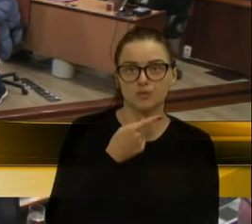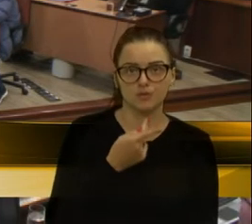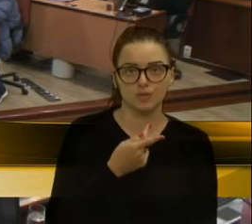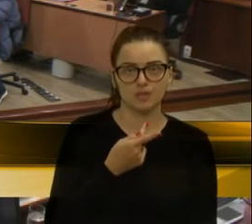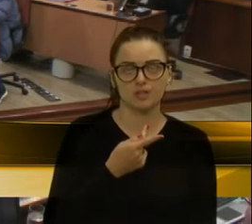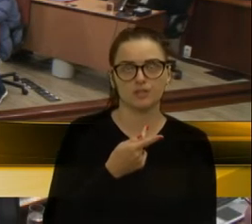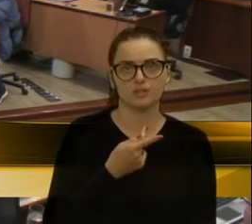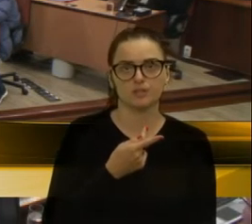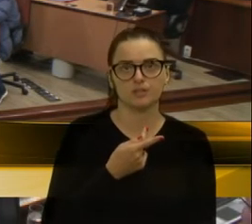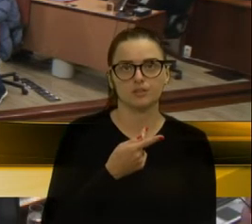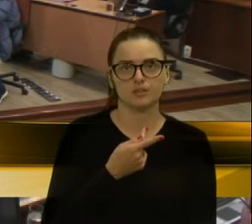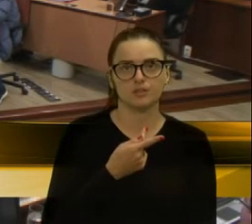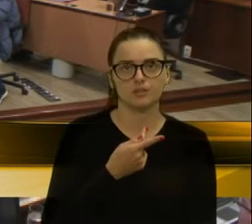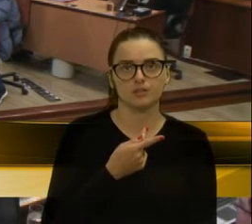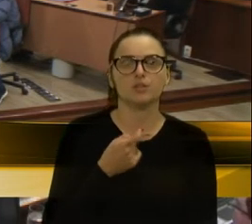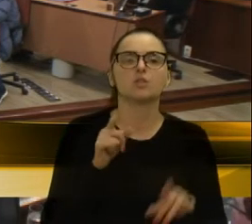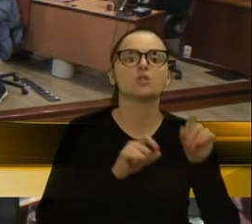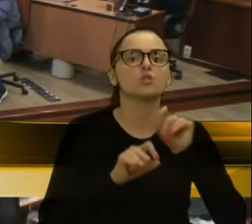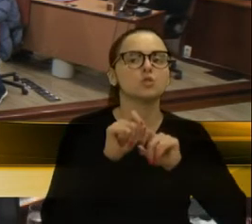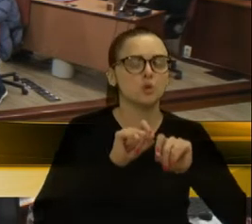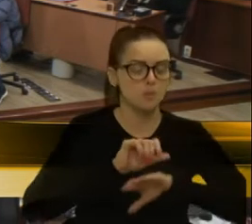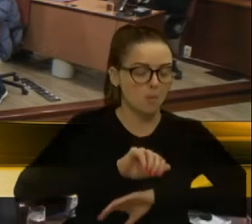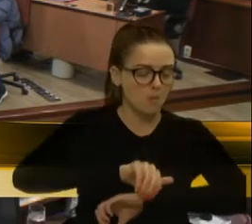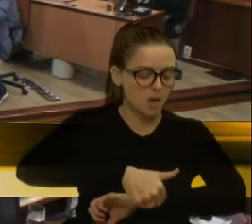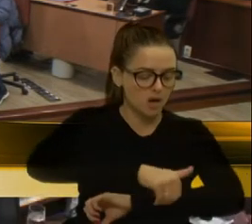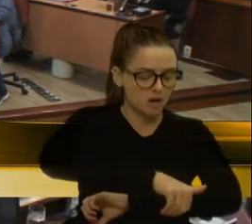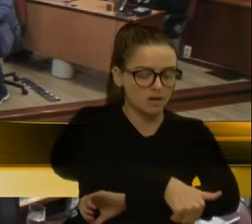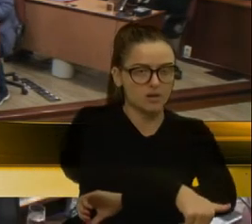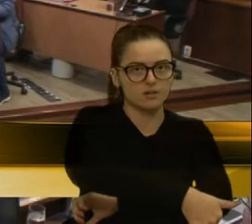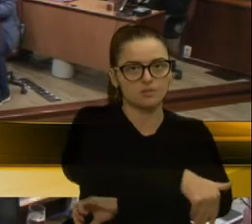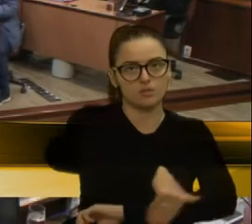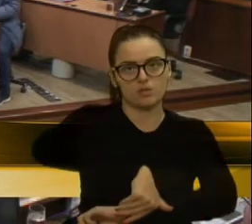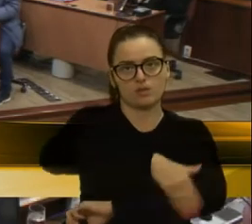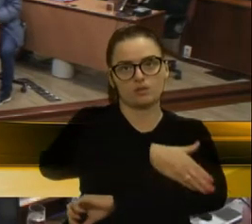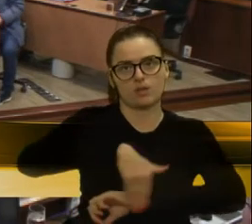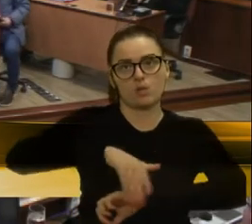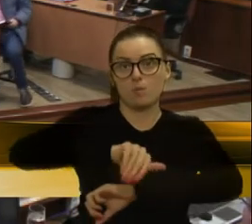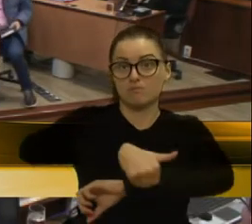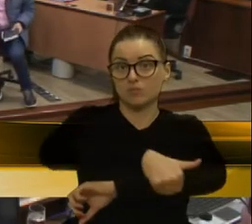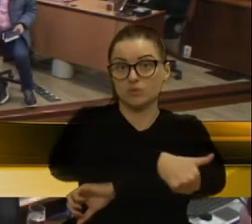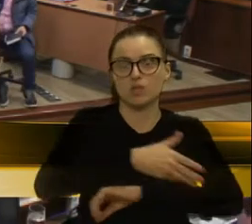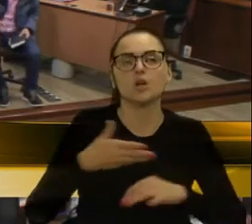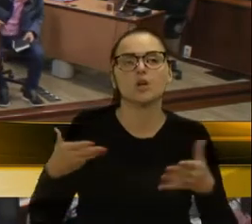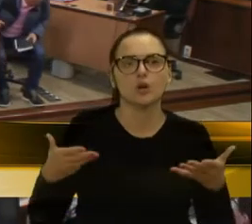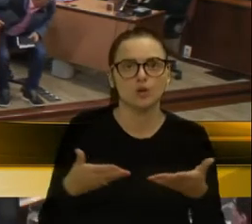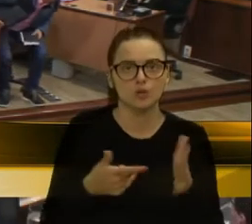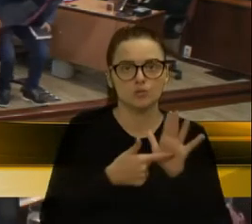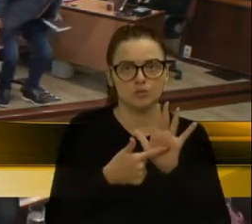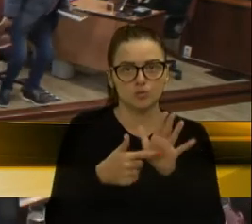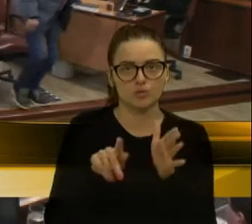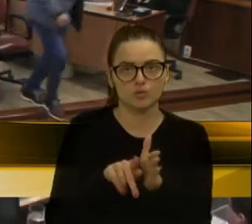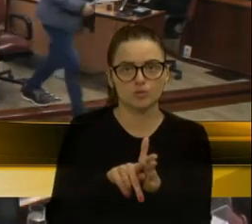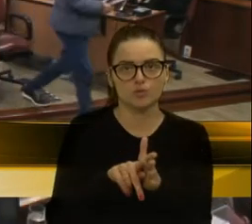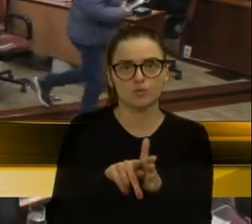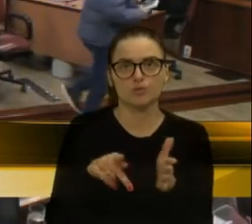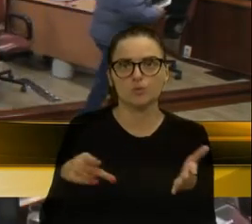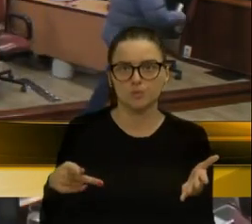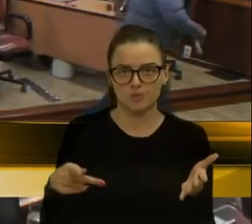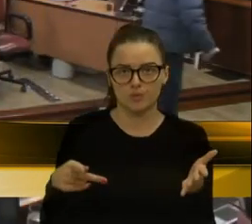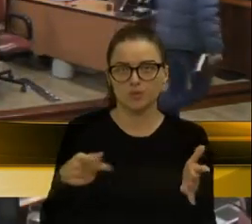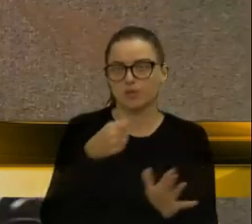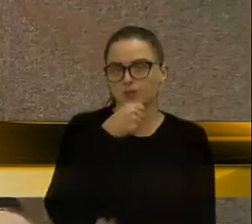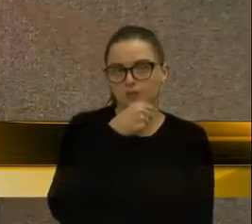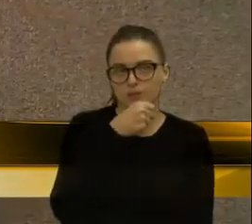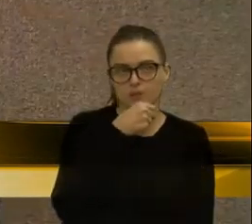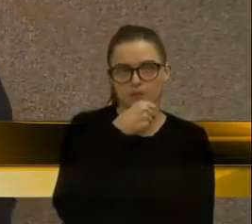sobre os buracos. Hoje saiu no Pioneiro, inclusive, uma reportagem,